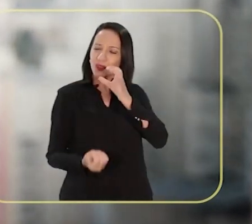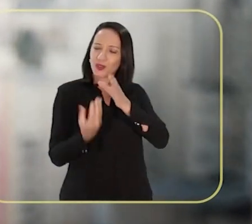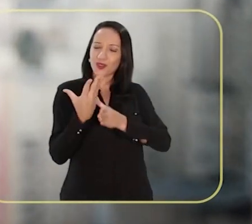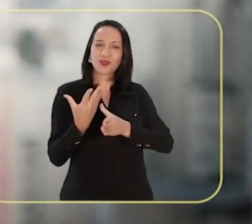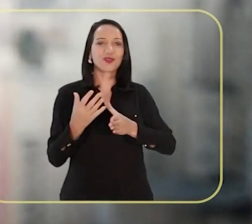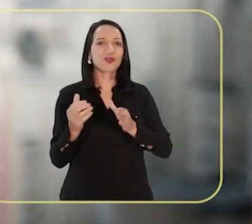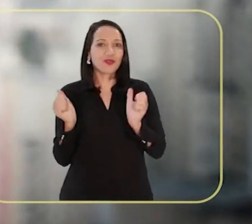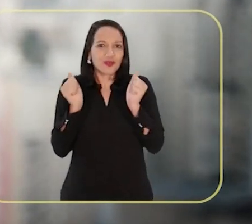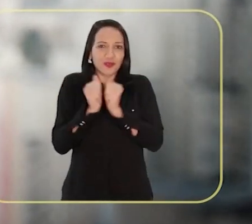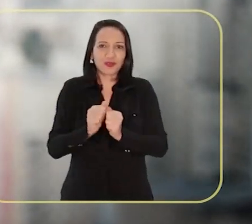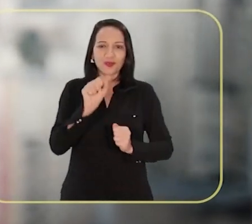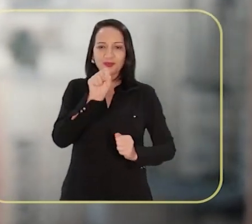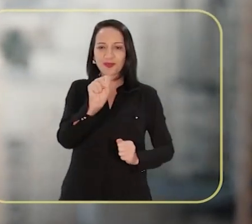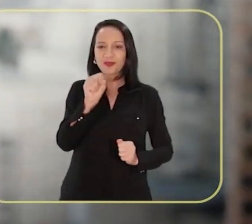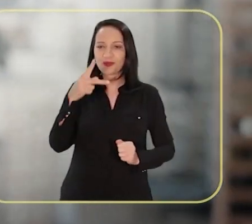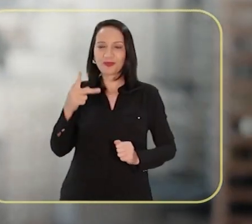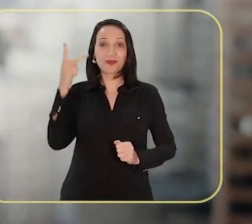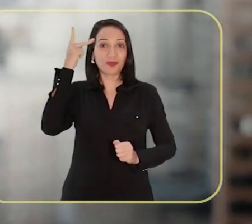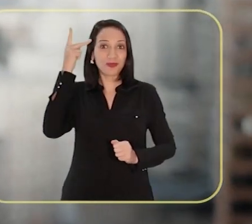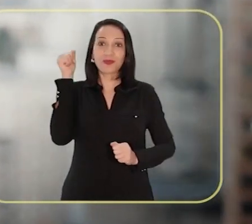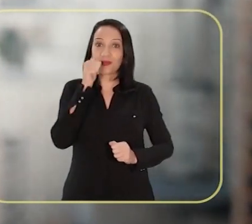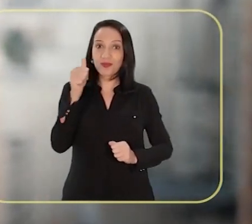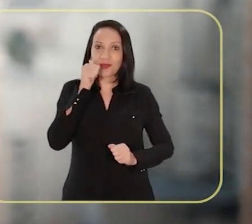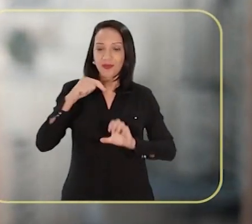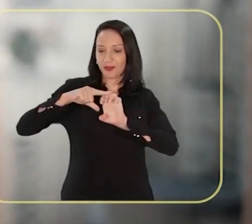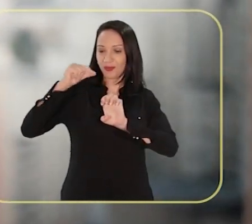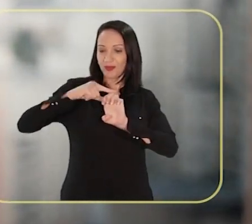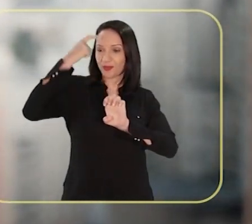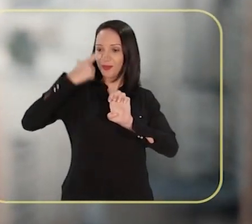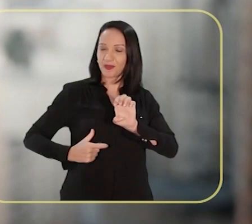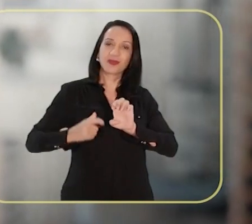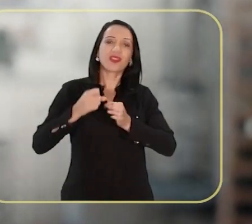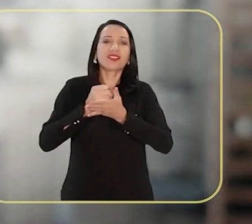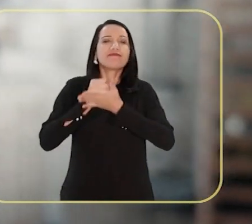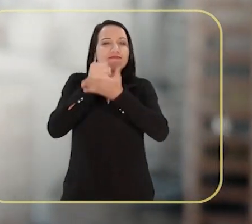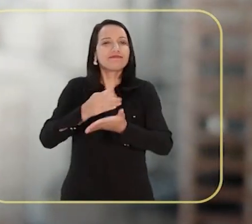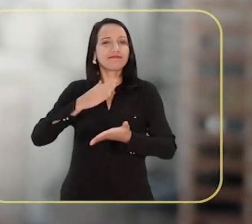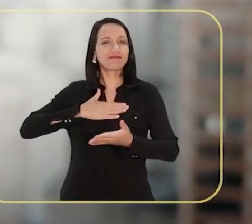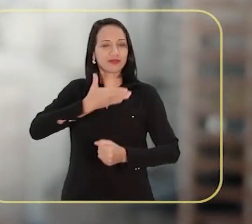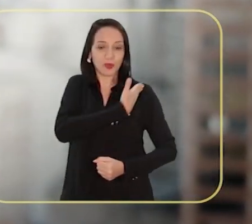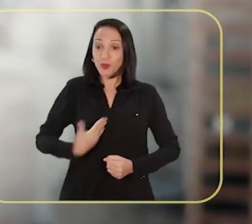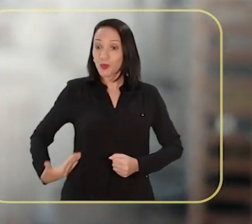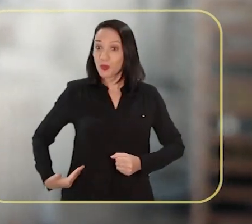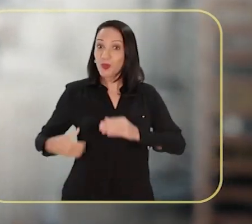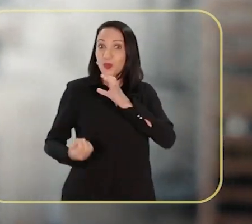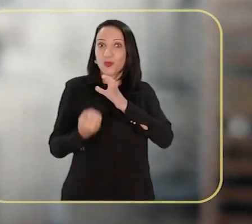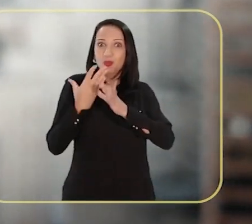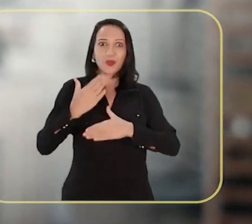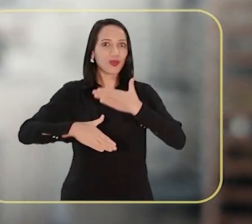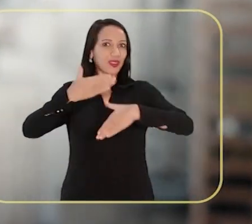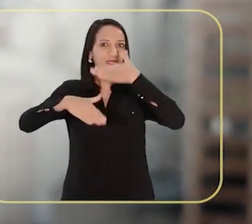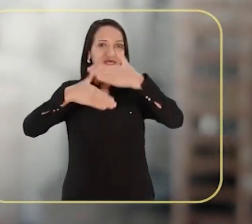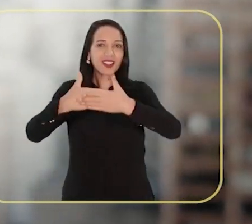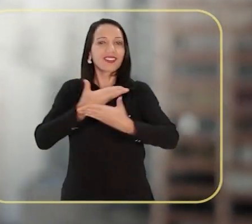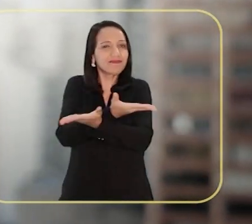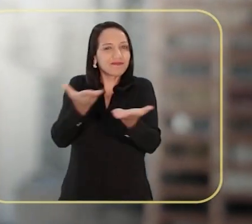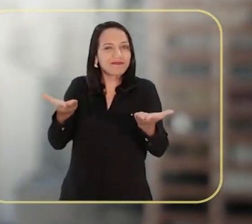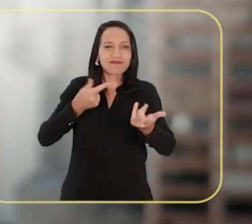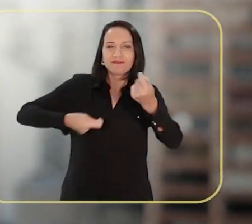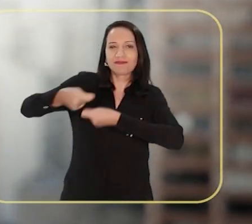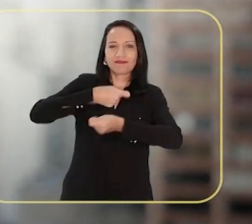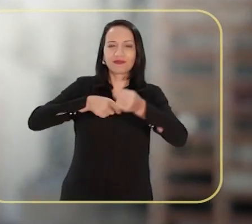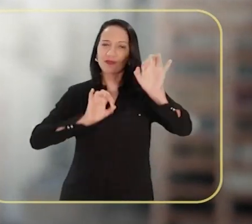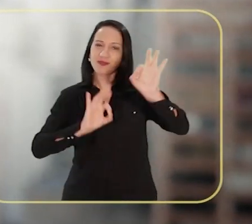que criamos juntos o programa SP Mulher. As paulistas empreendedoras terão todo o apoio do meu governo para criar e desenvolver seus